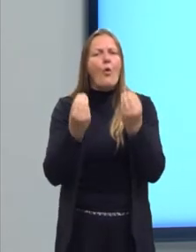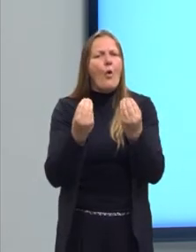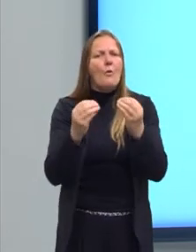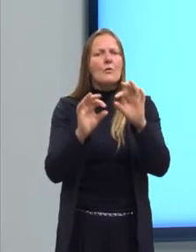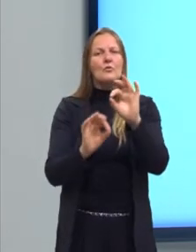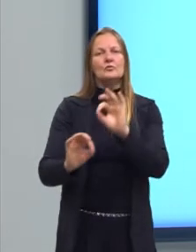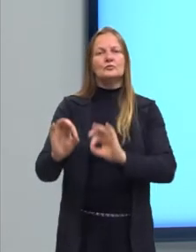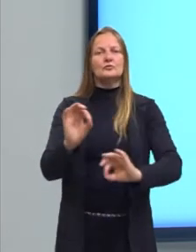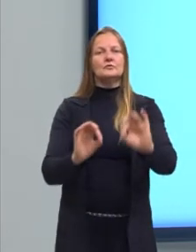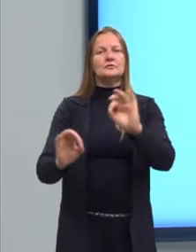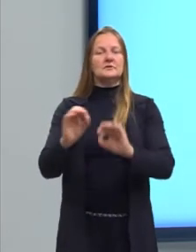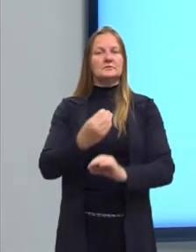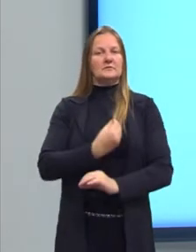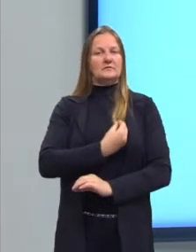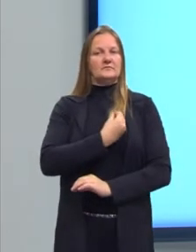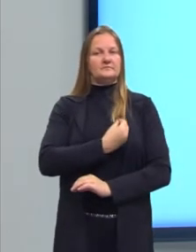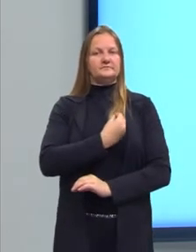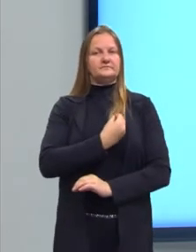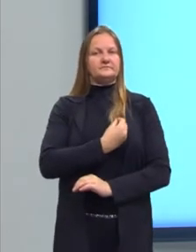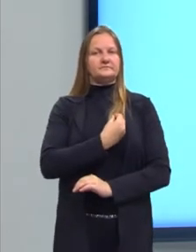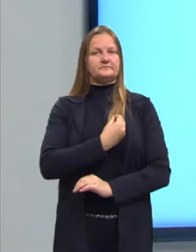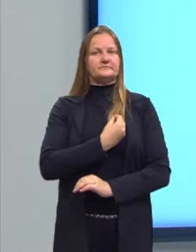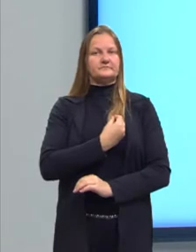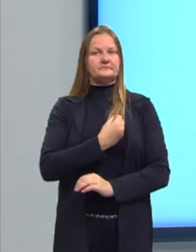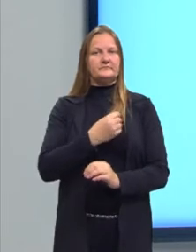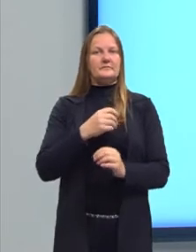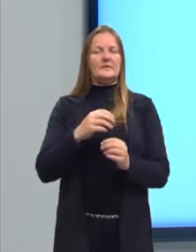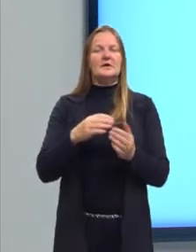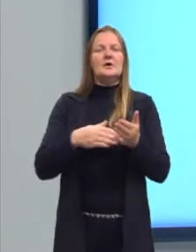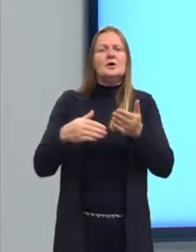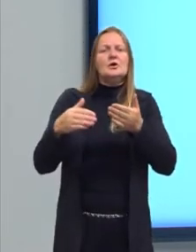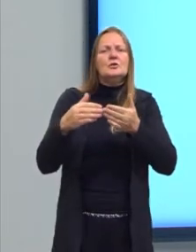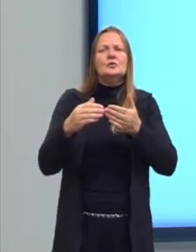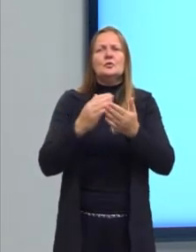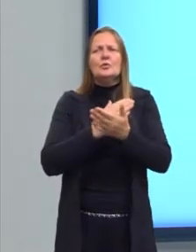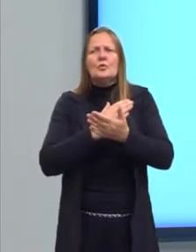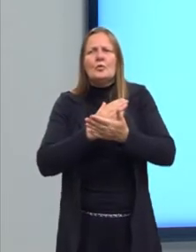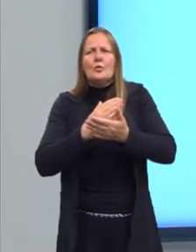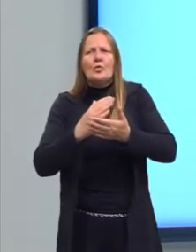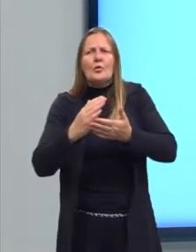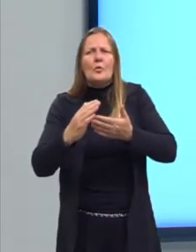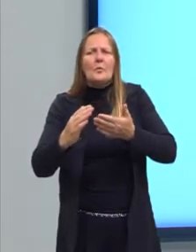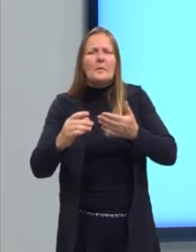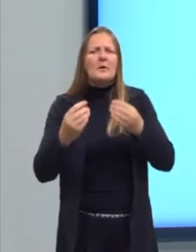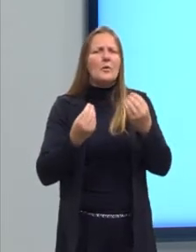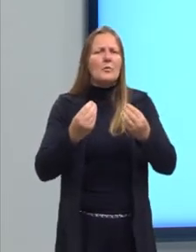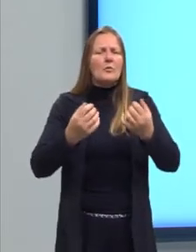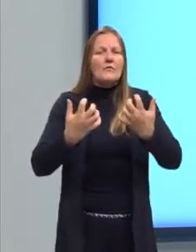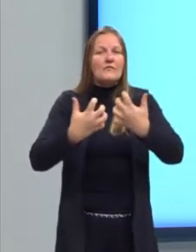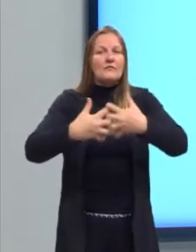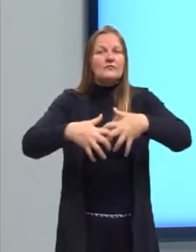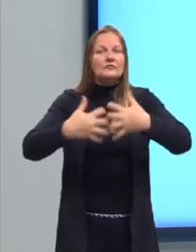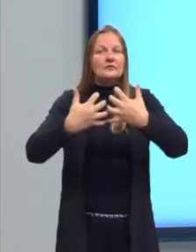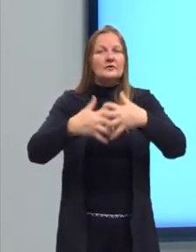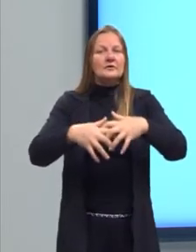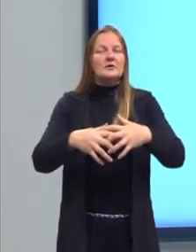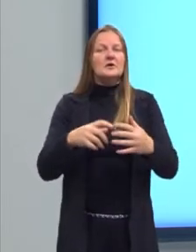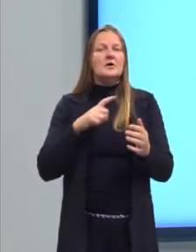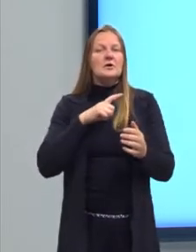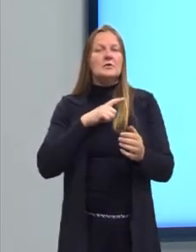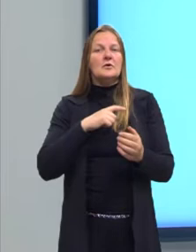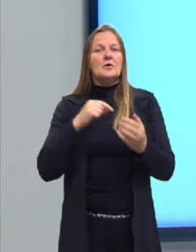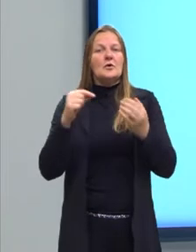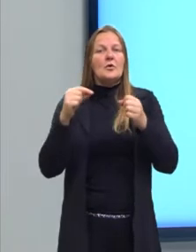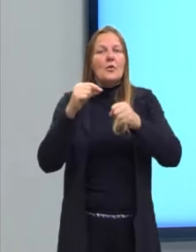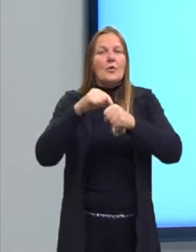dos seres vivos, certo? Então, tudo começa, né? Uma das coisas que começa é através do